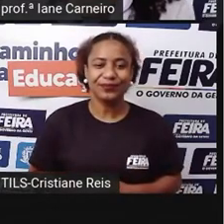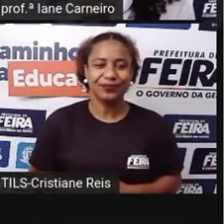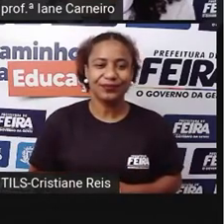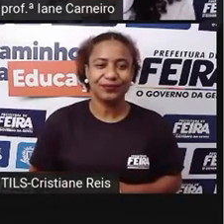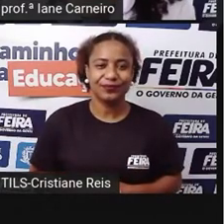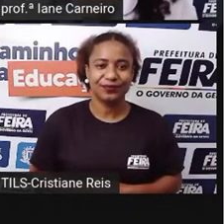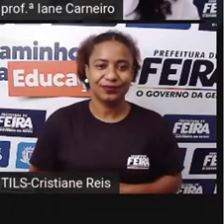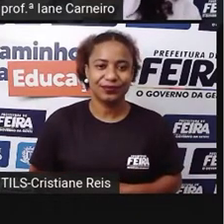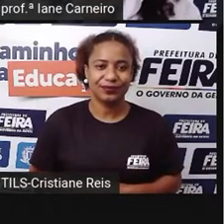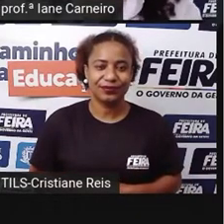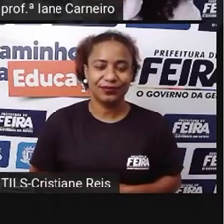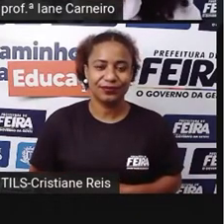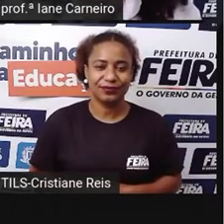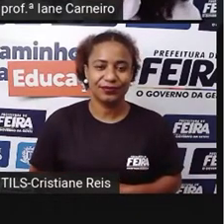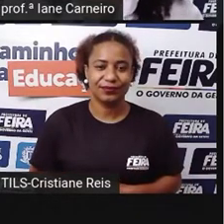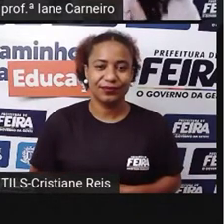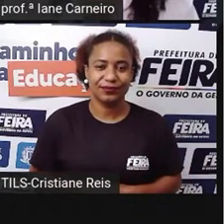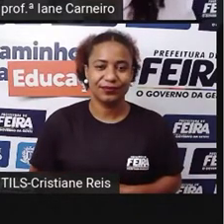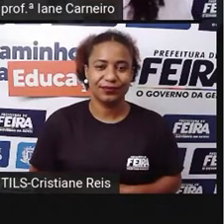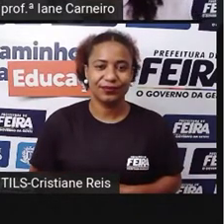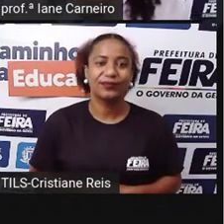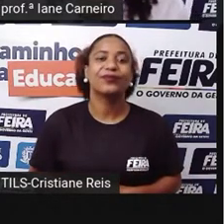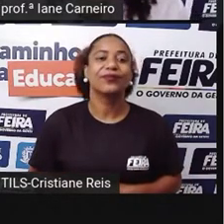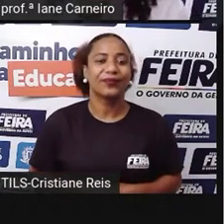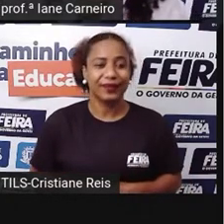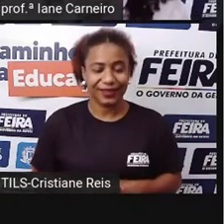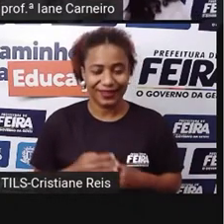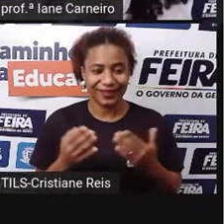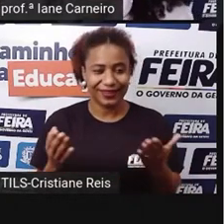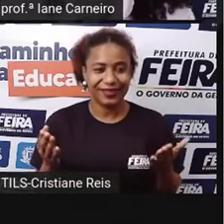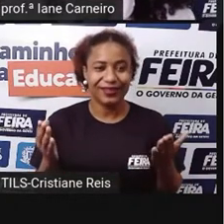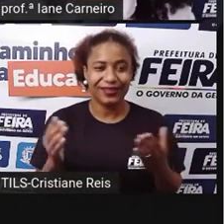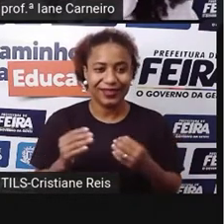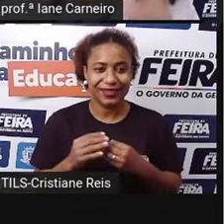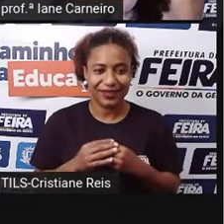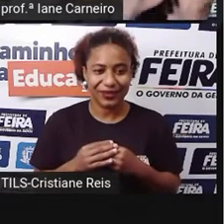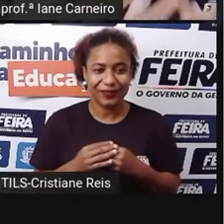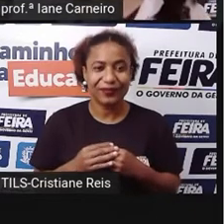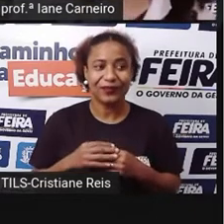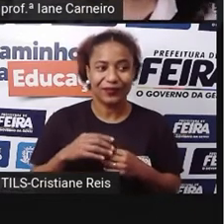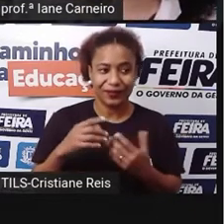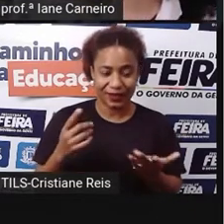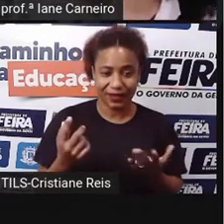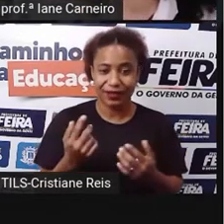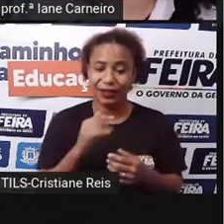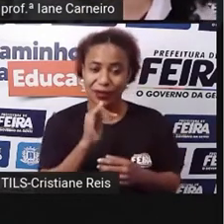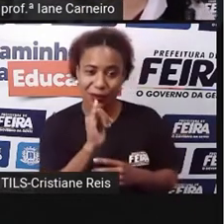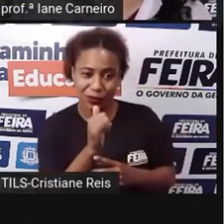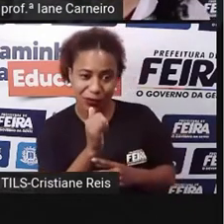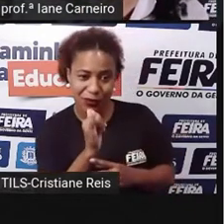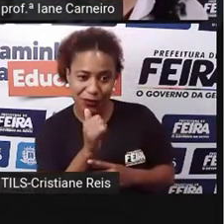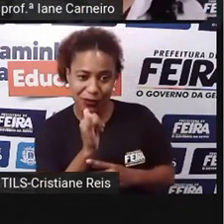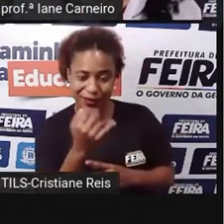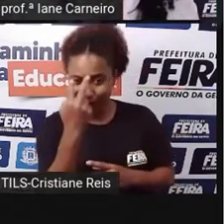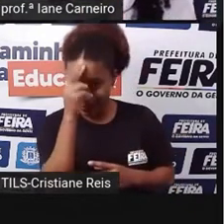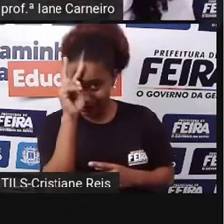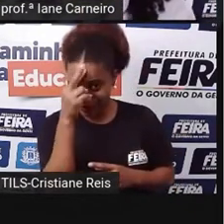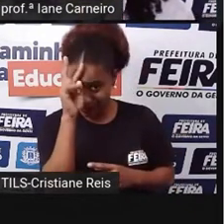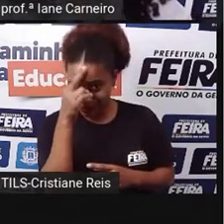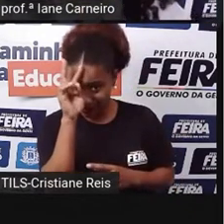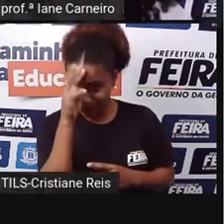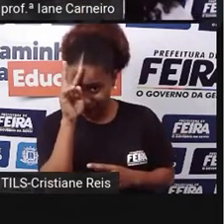E aí as histórias, tantos contos de fadas, como a Pró falou para vocês,